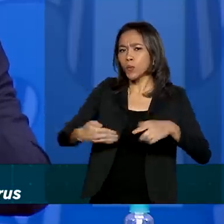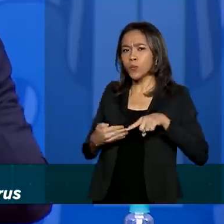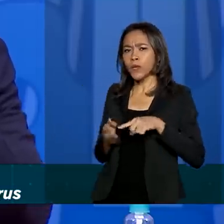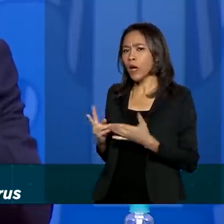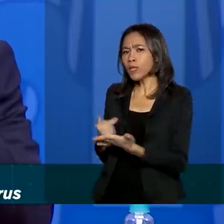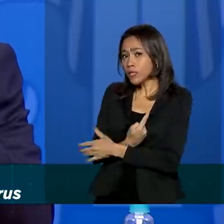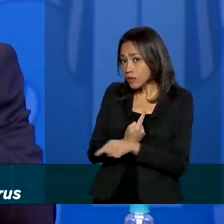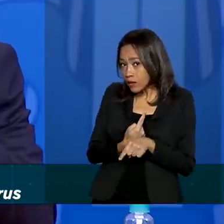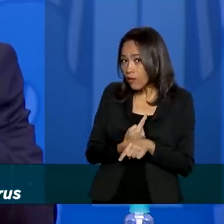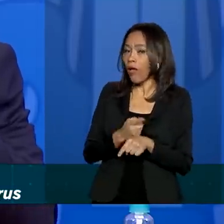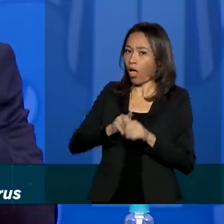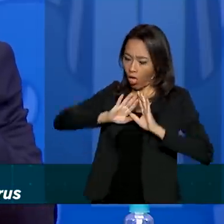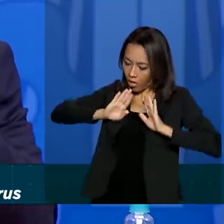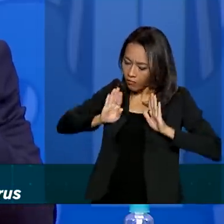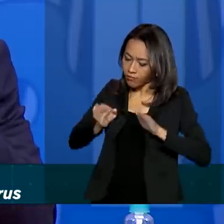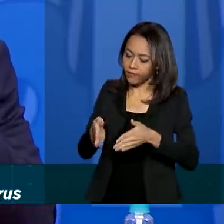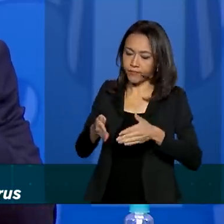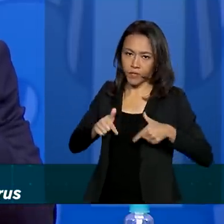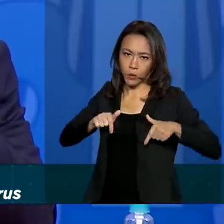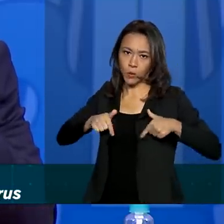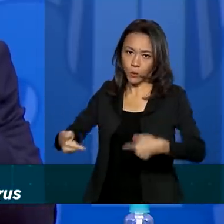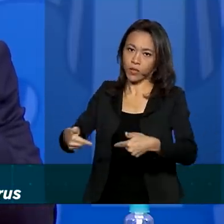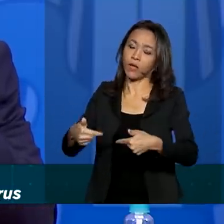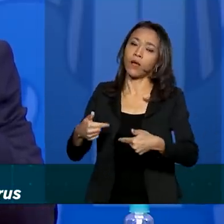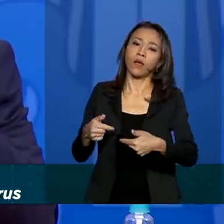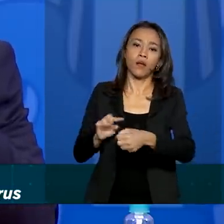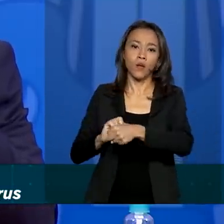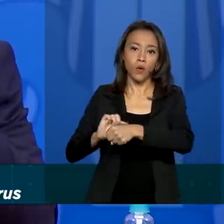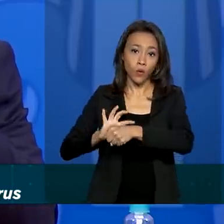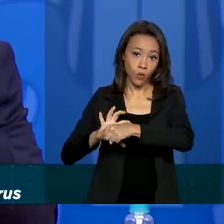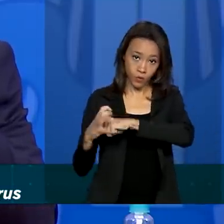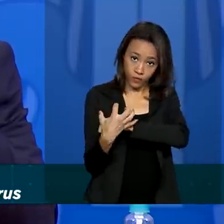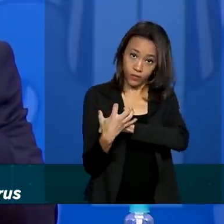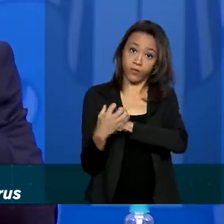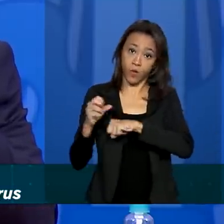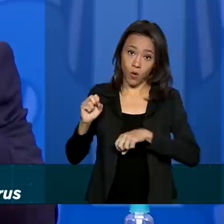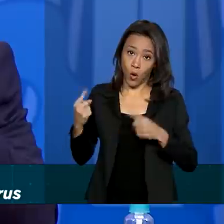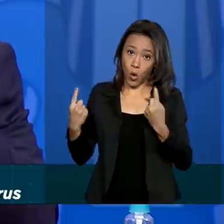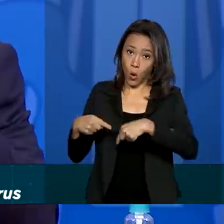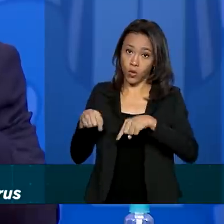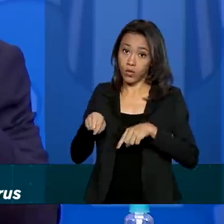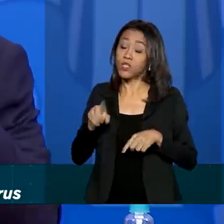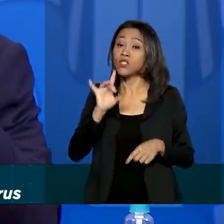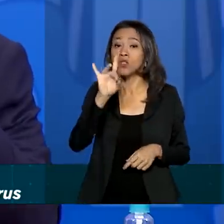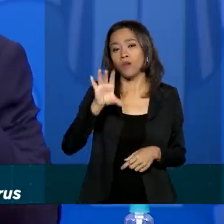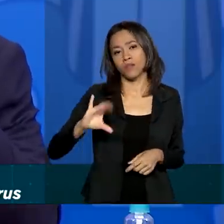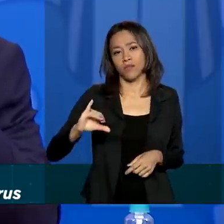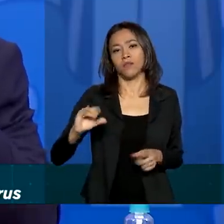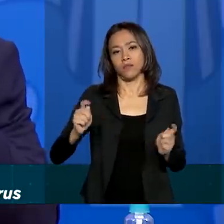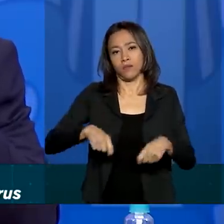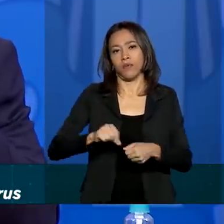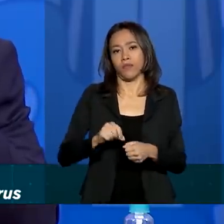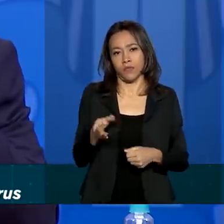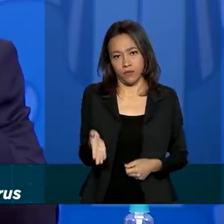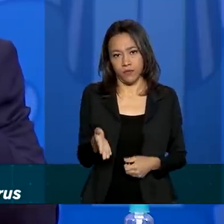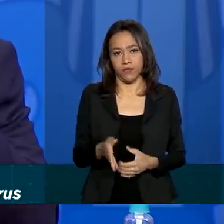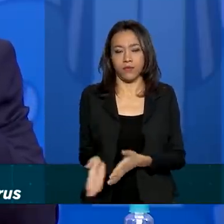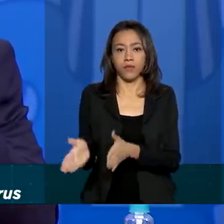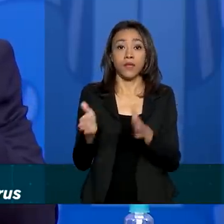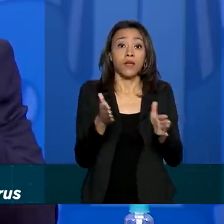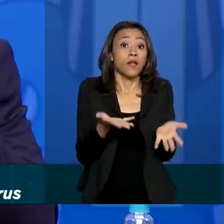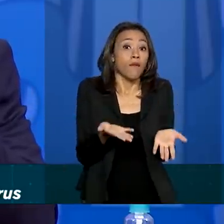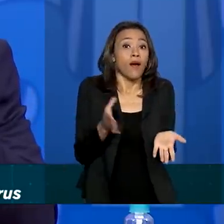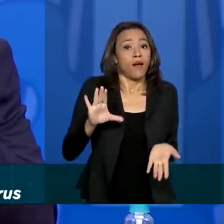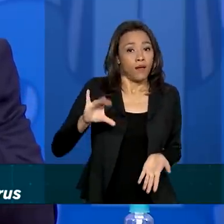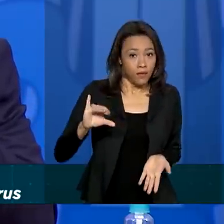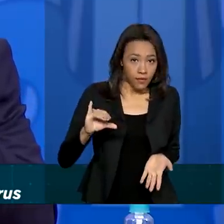diretamente o vírus, né? E só a ciência pode fazer isso. É importante ressaltar essa parte, né? O próximo aí para mim. A ciência,